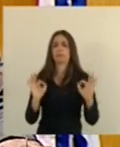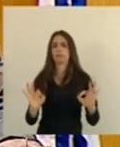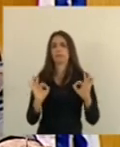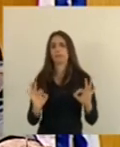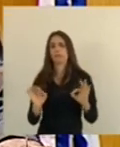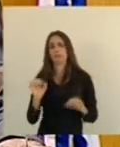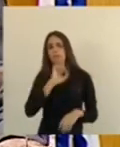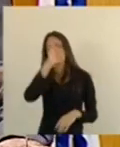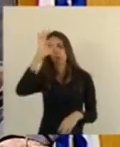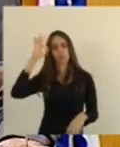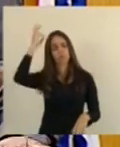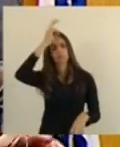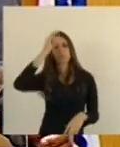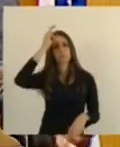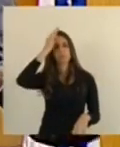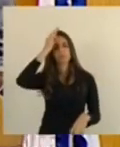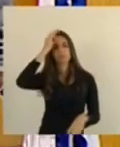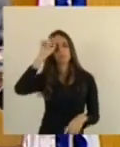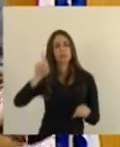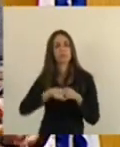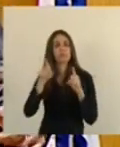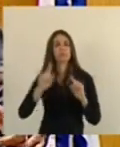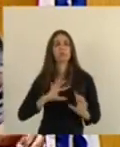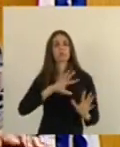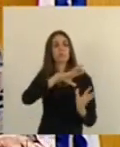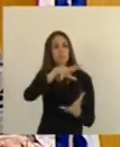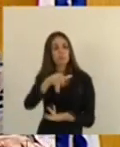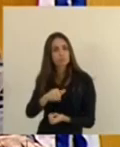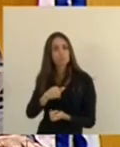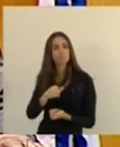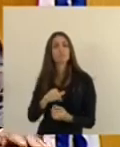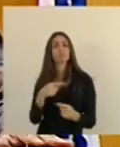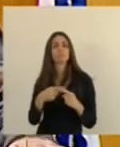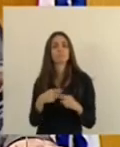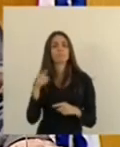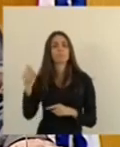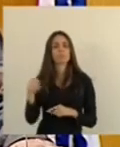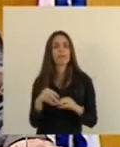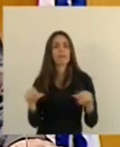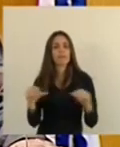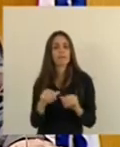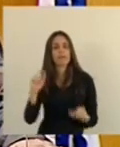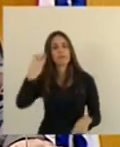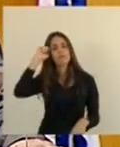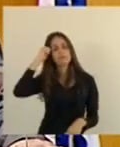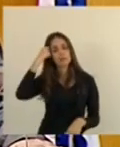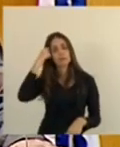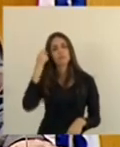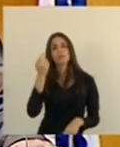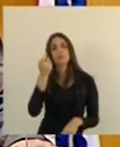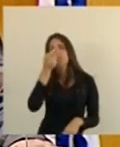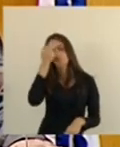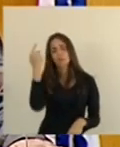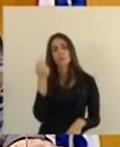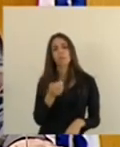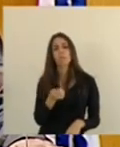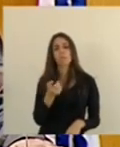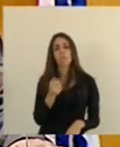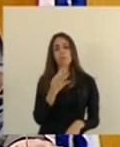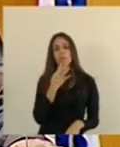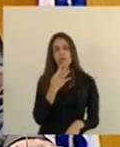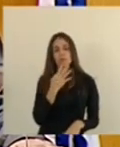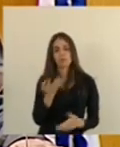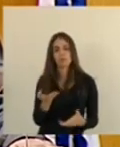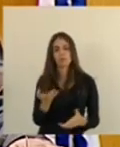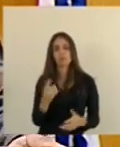não do Espírito Santo, mas uma das maiores riquezas que nós temos no mundo, infelizmente, muito pouco explorada. E além